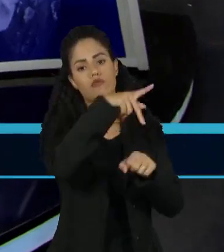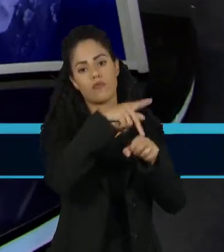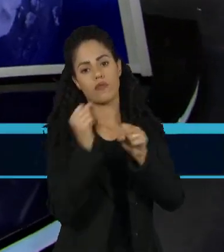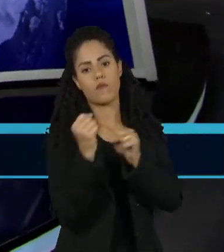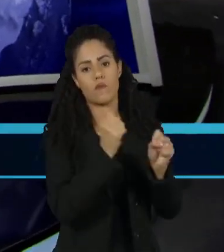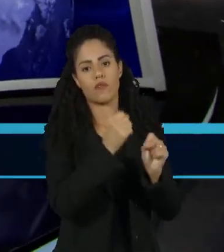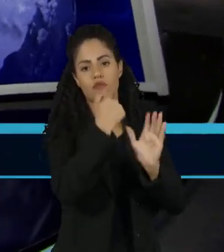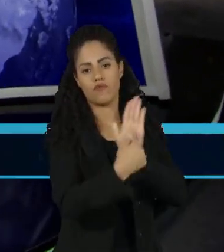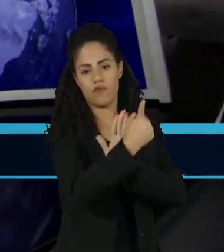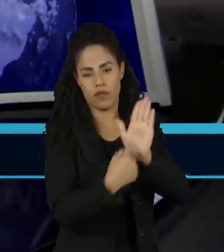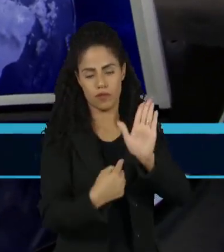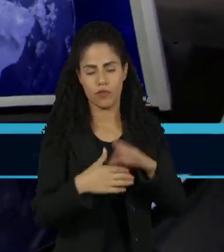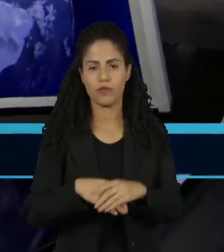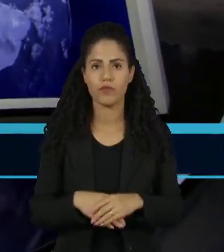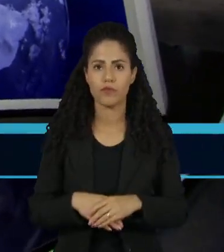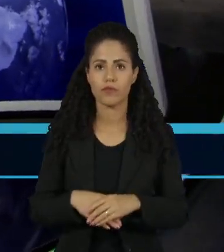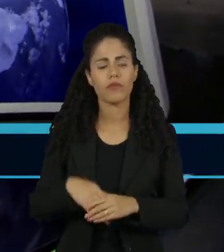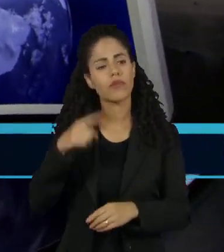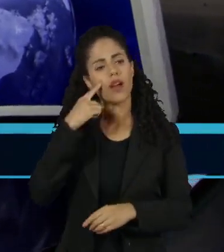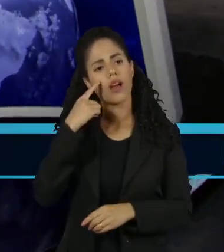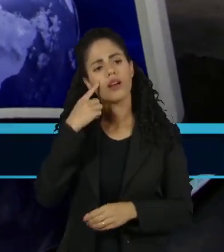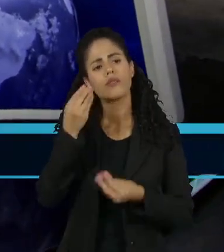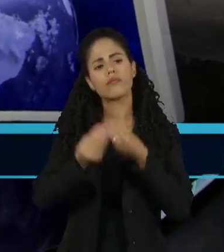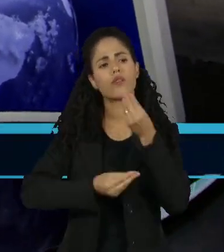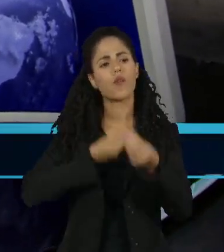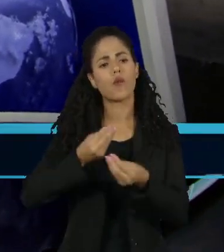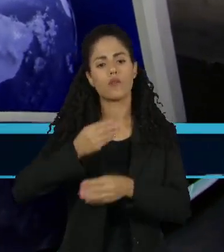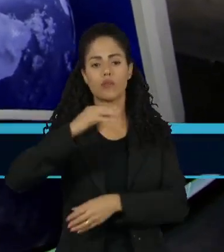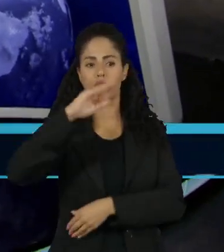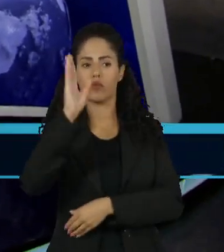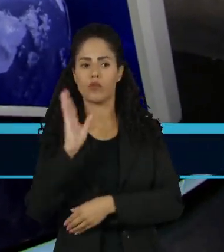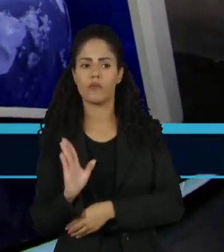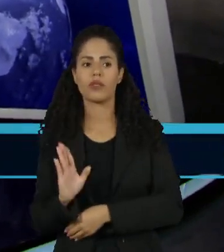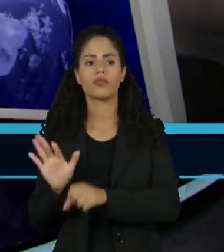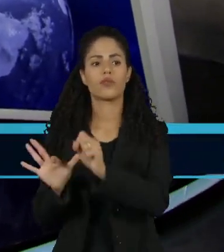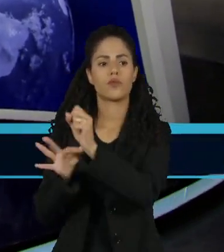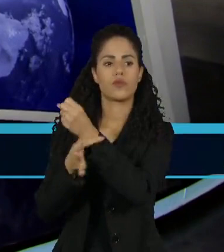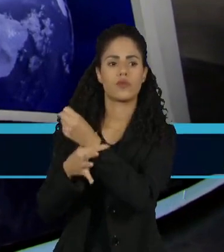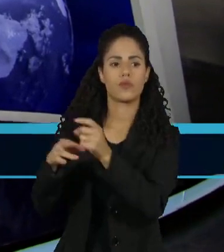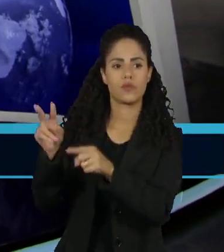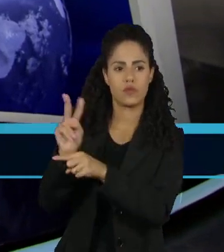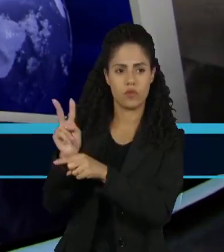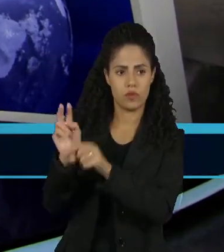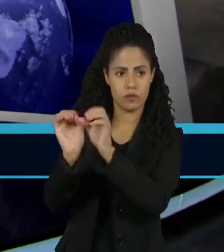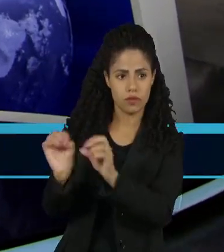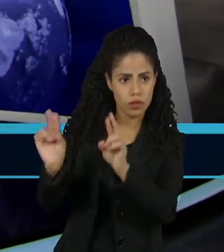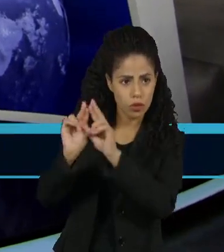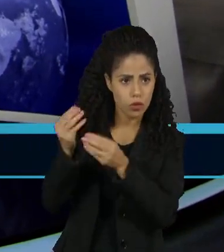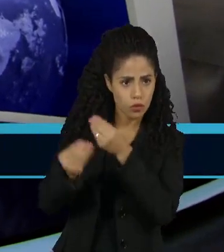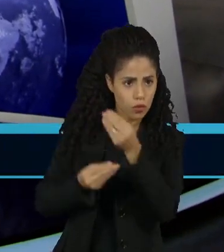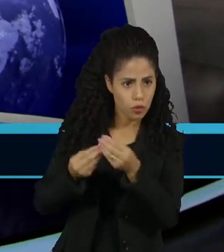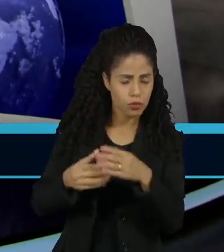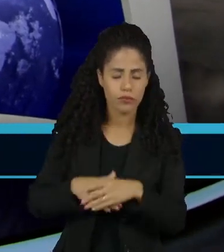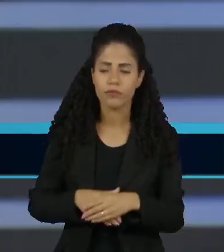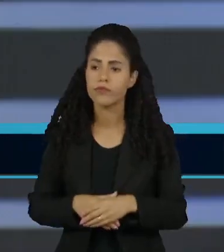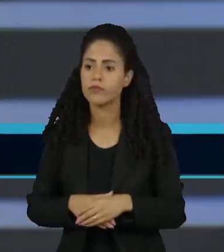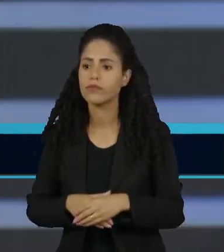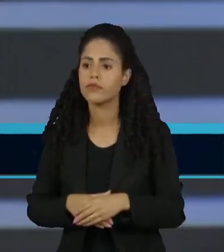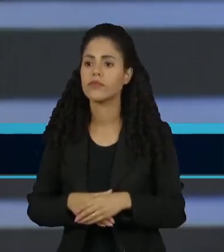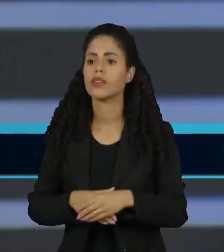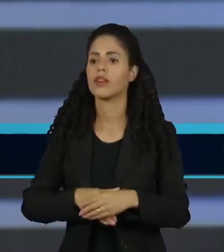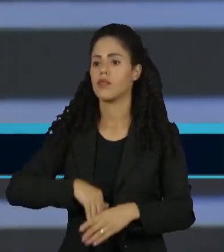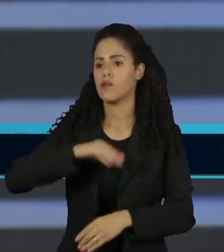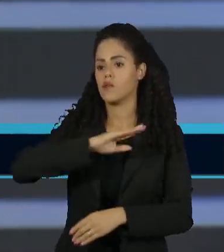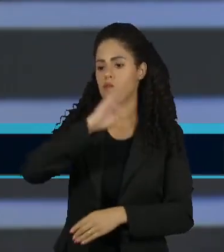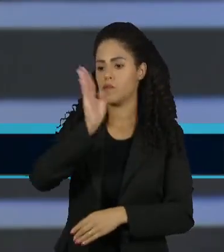Luísa, que avaliação nós podemos fazer após a passagem do Brasil pela presidência do Conselho de Segurança da ONU? O Brasil sempre